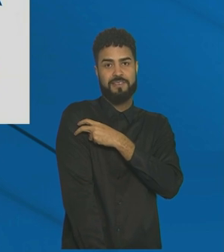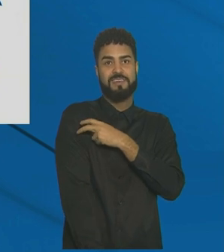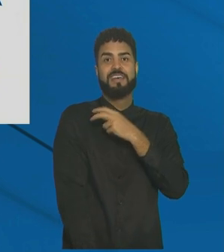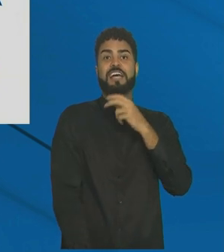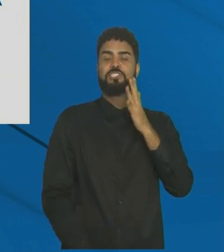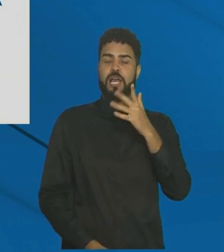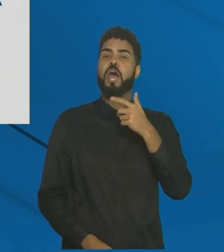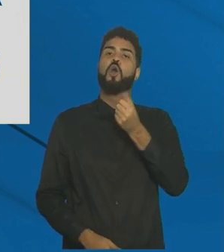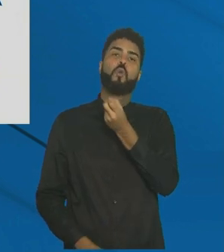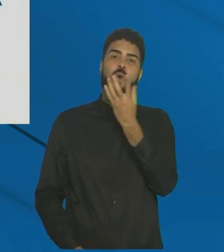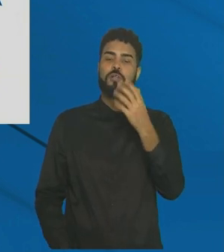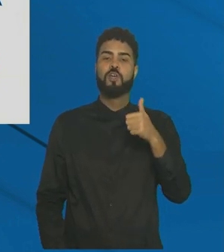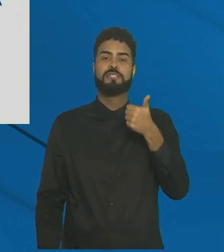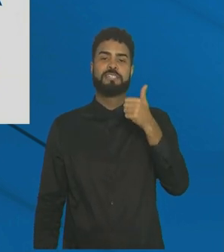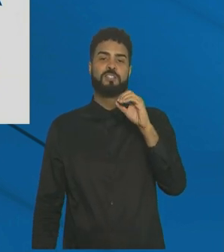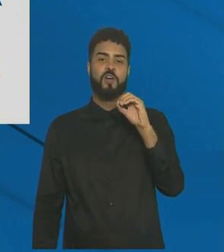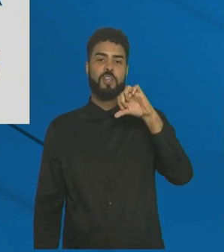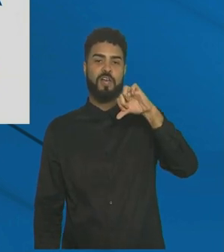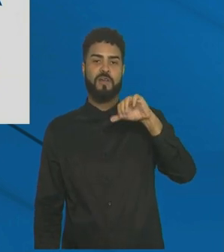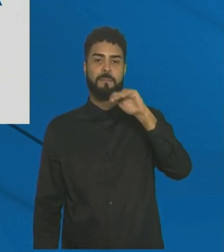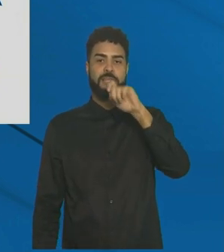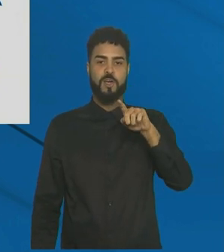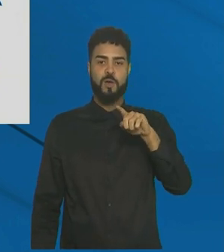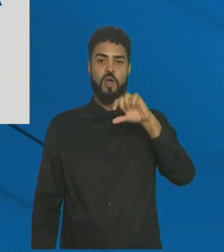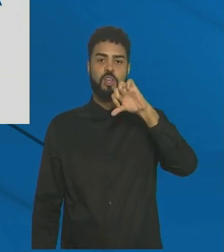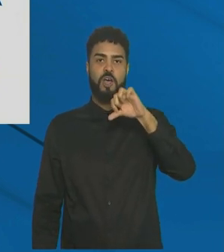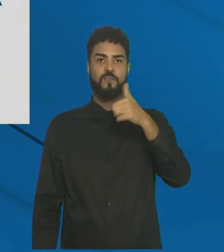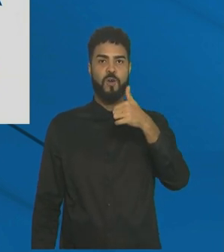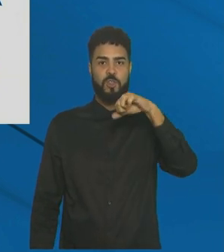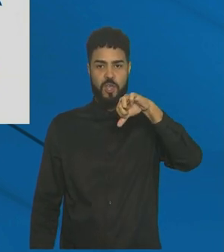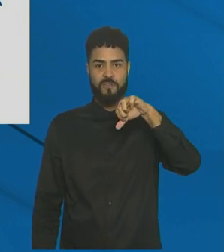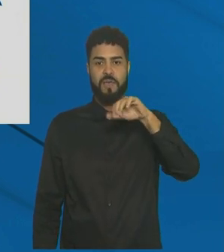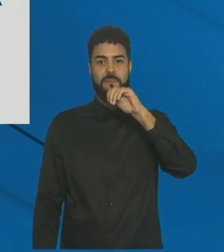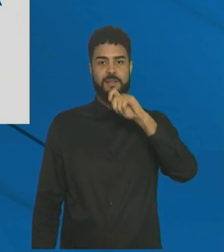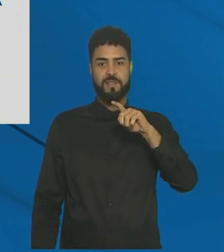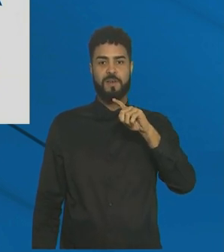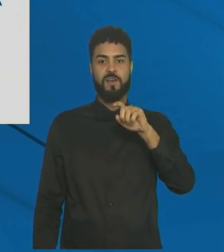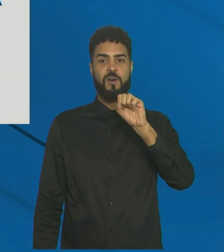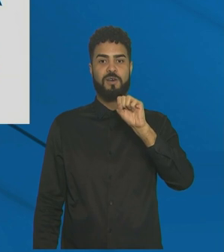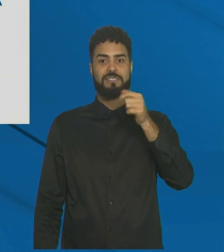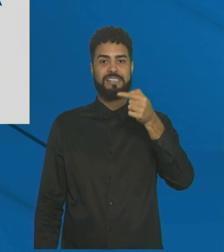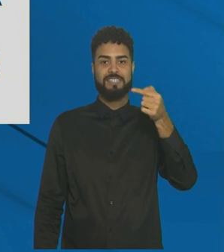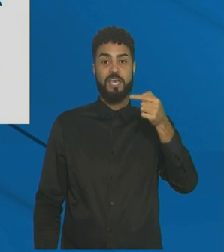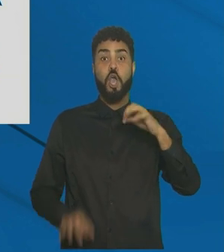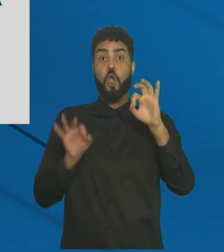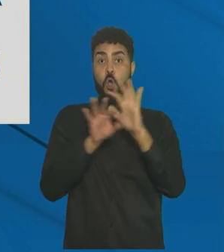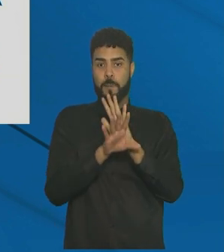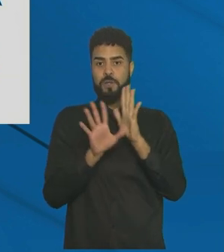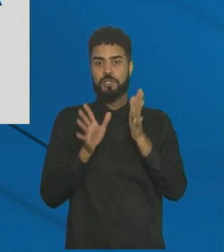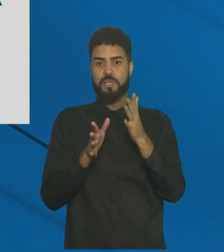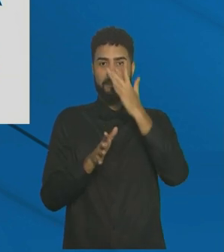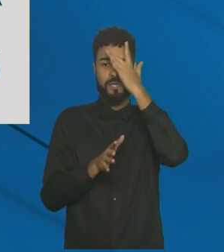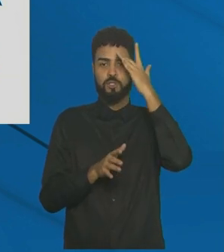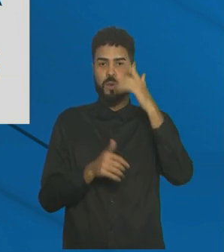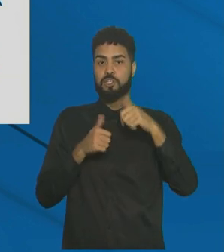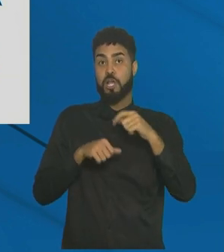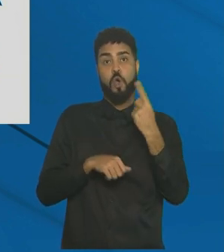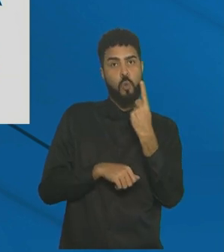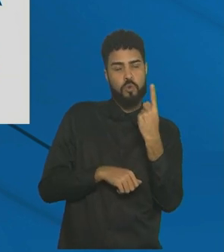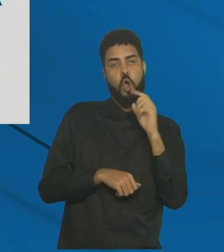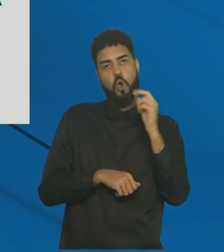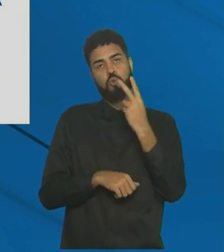Pessoas que já receberam as duas doses da vacina ou a dose única, estando completo o ciclo de imunização,